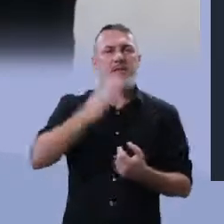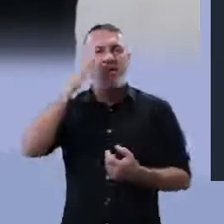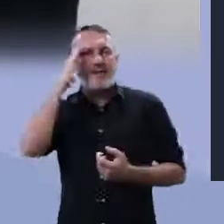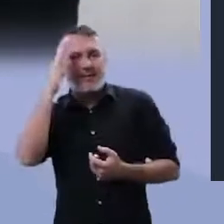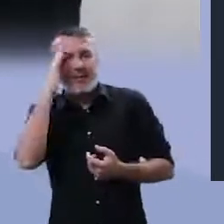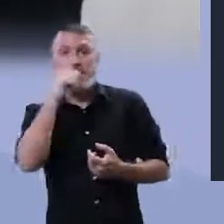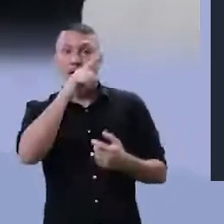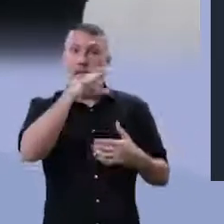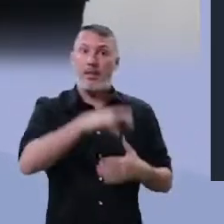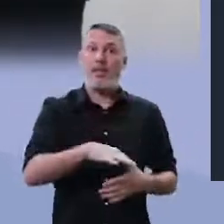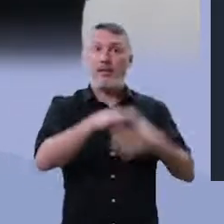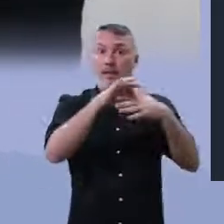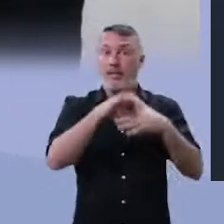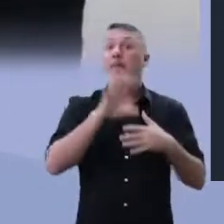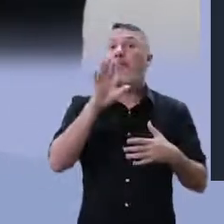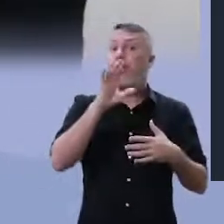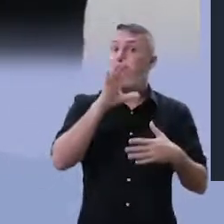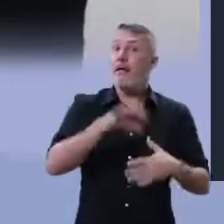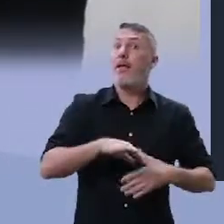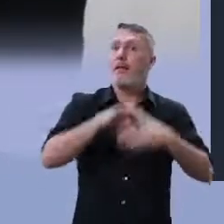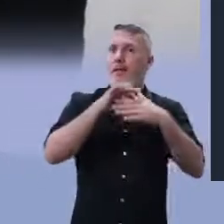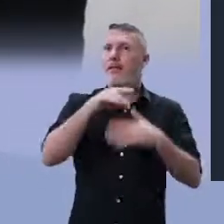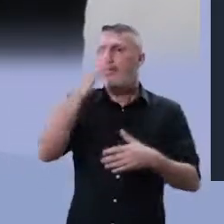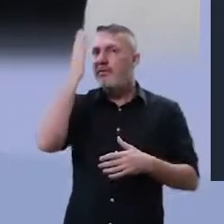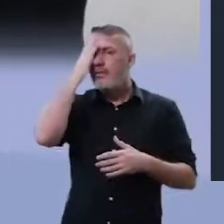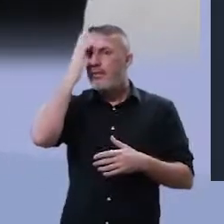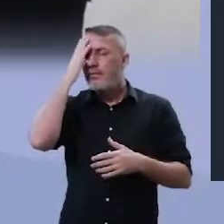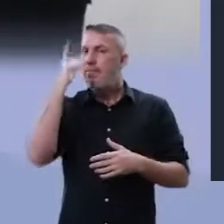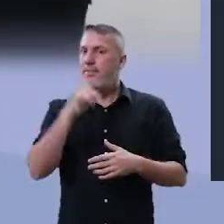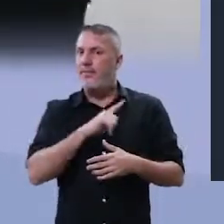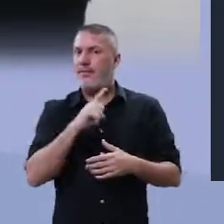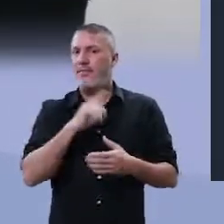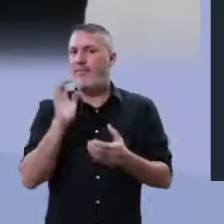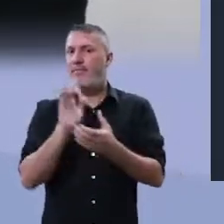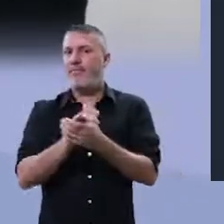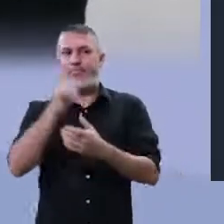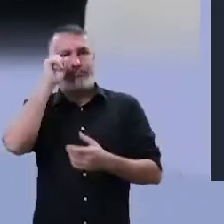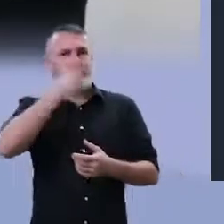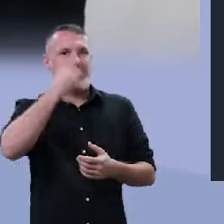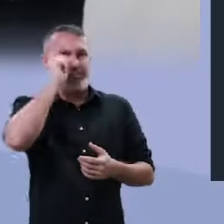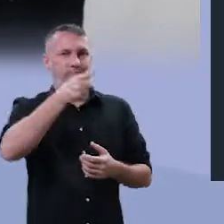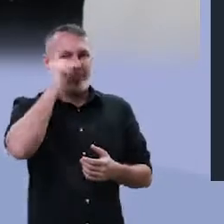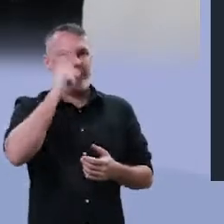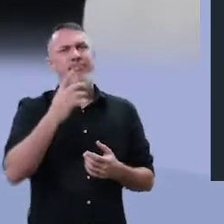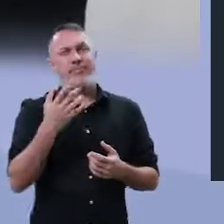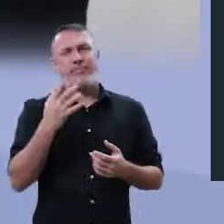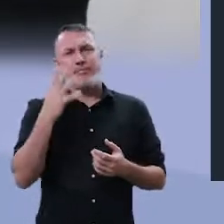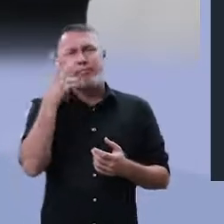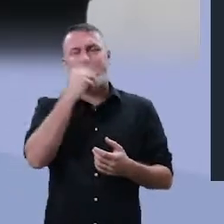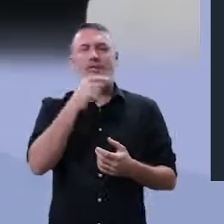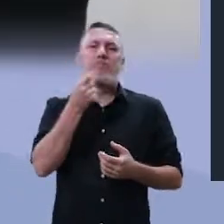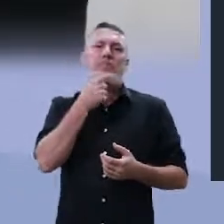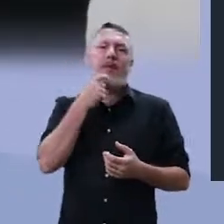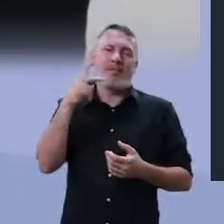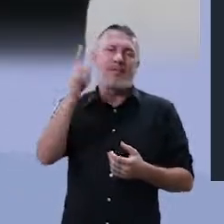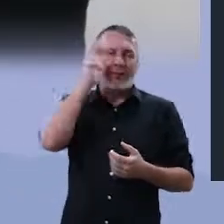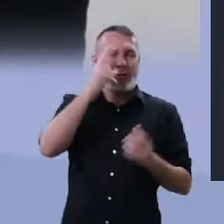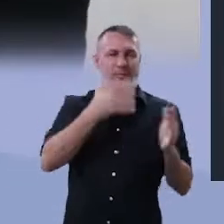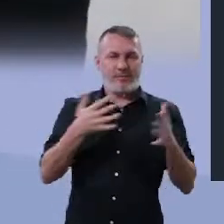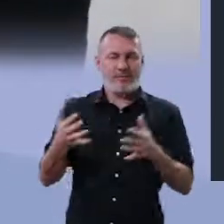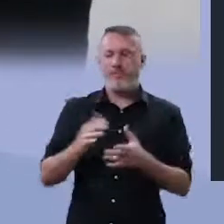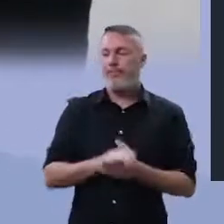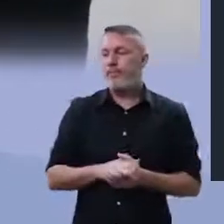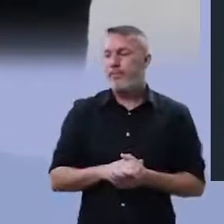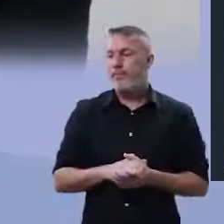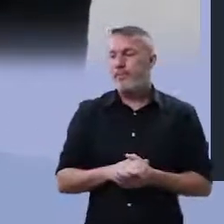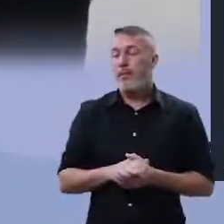exército, ele é um líder, mas um líder, como você sabe, dominado pela esposa Helga. Uma graça à história dele.